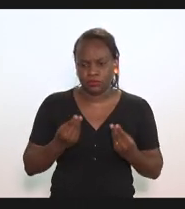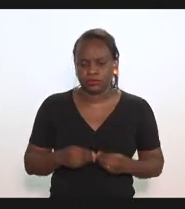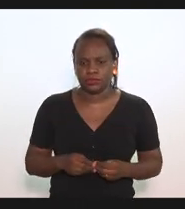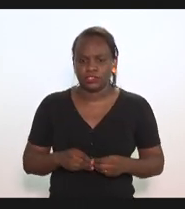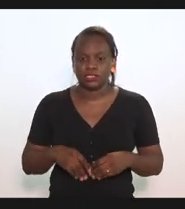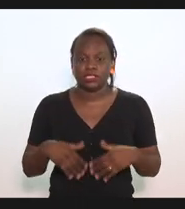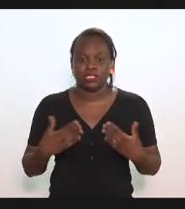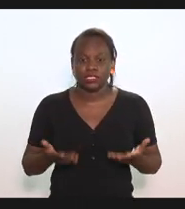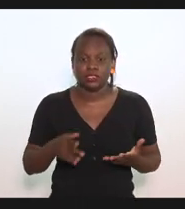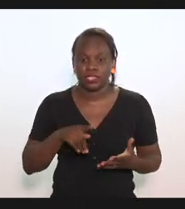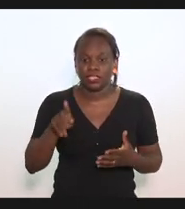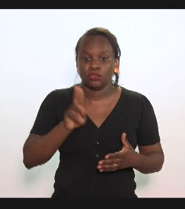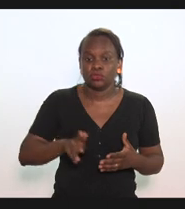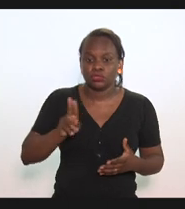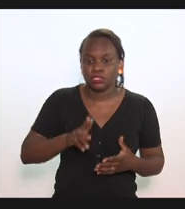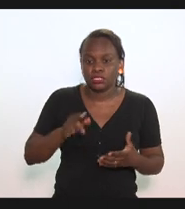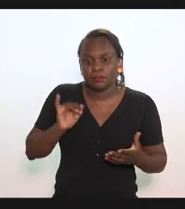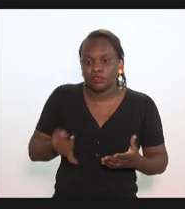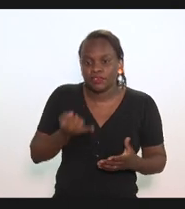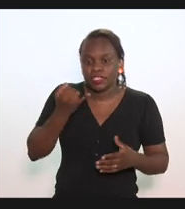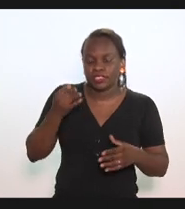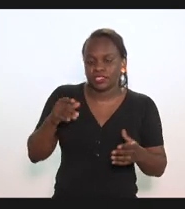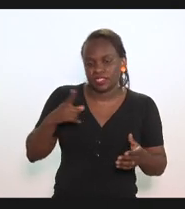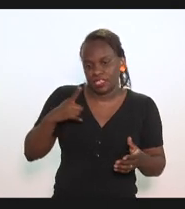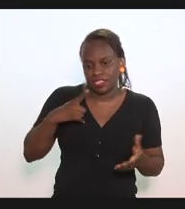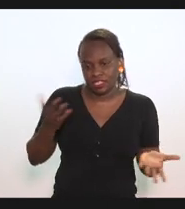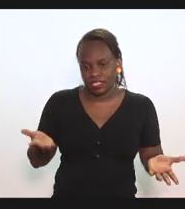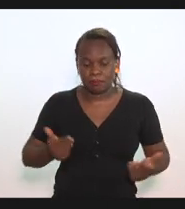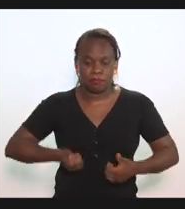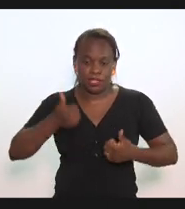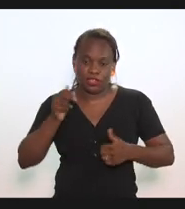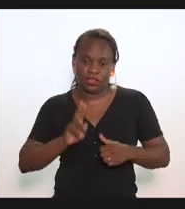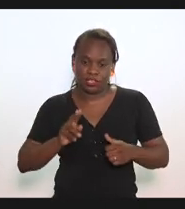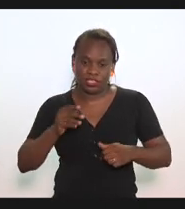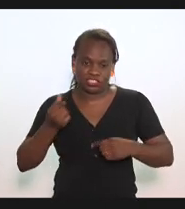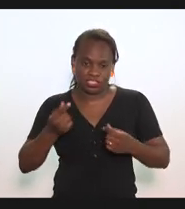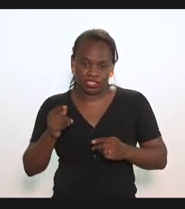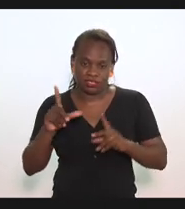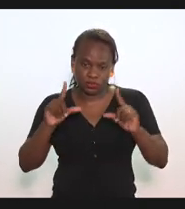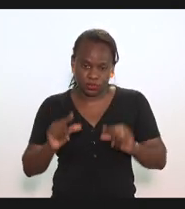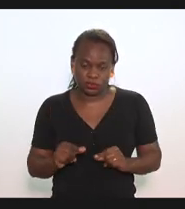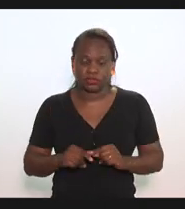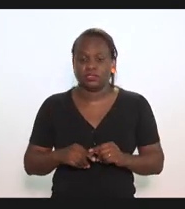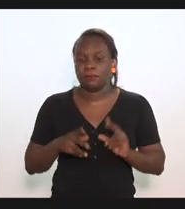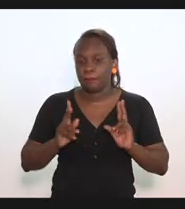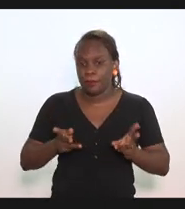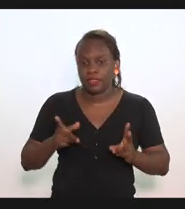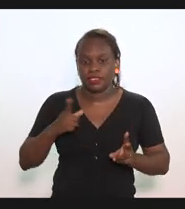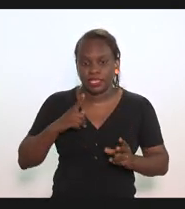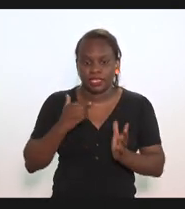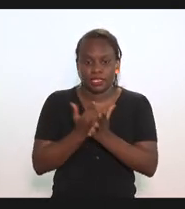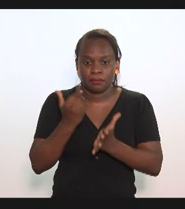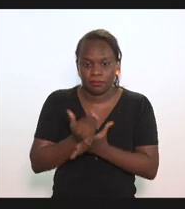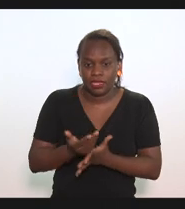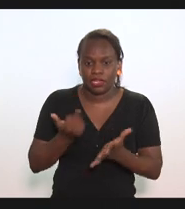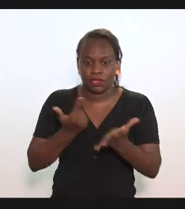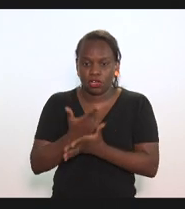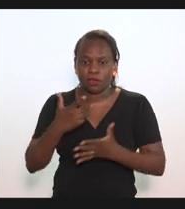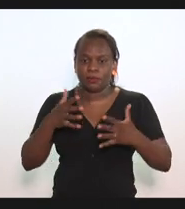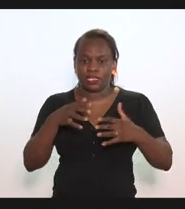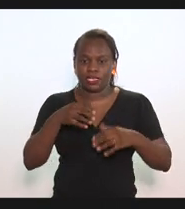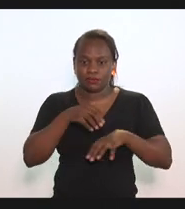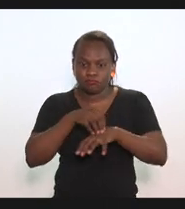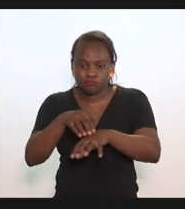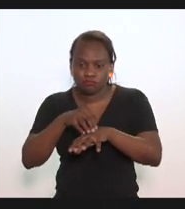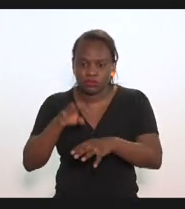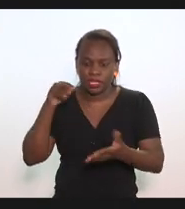eles se usam desse instrumento para melhores custos, né? E mesmo com o custo adicional de transporte até